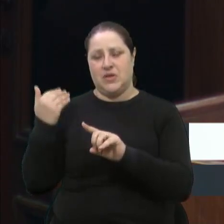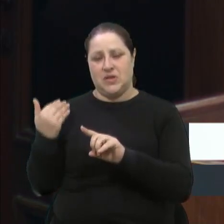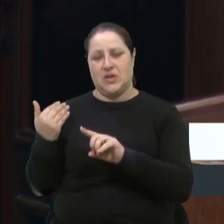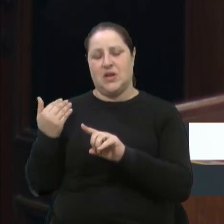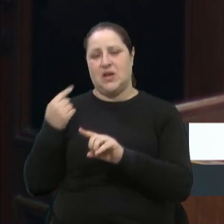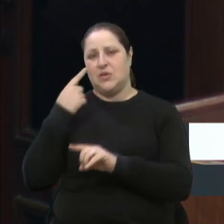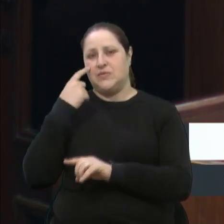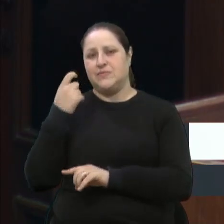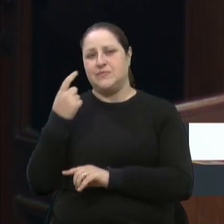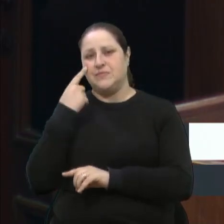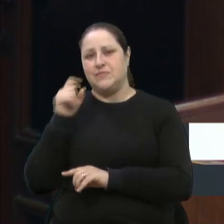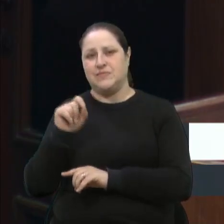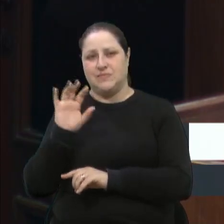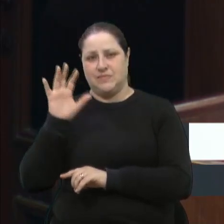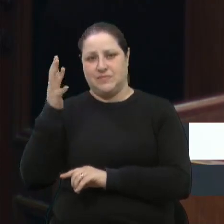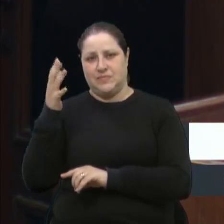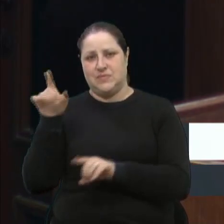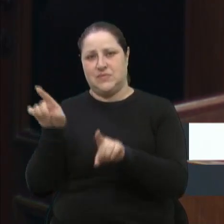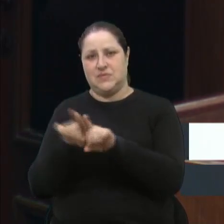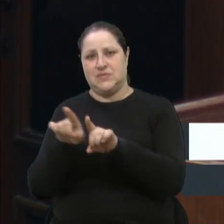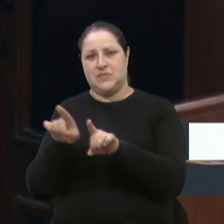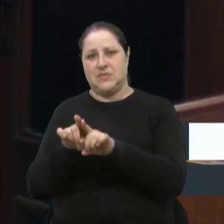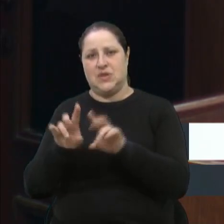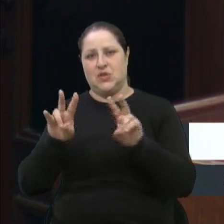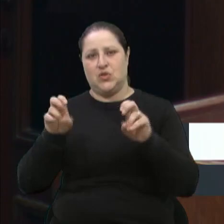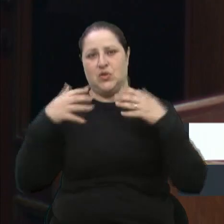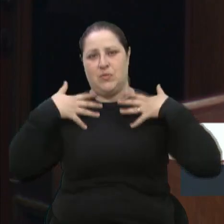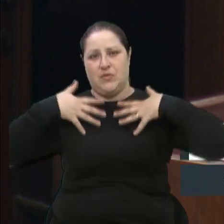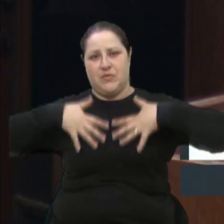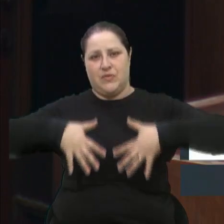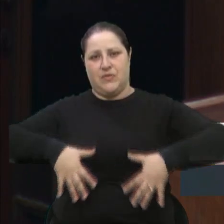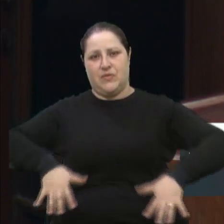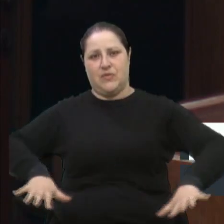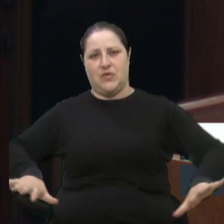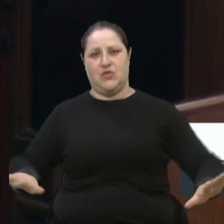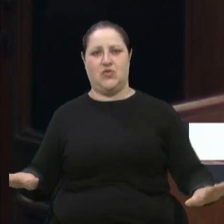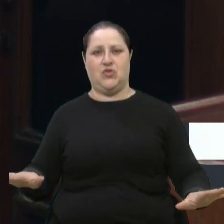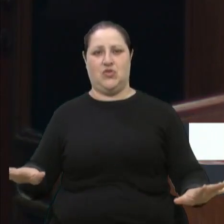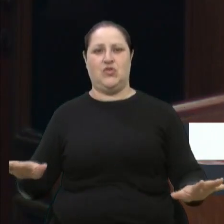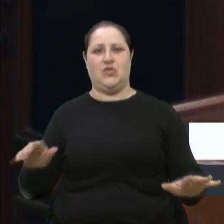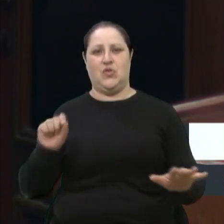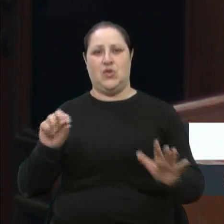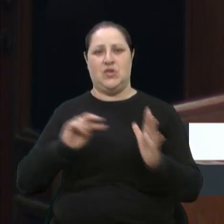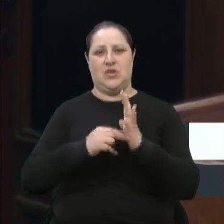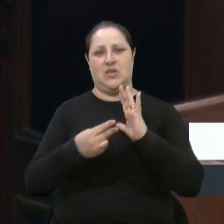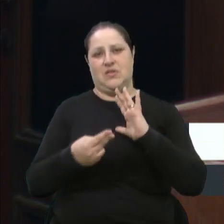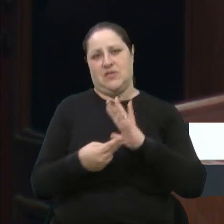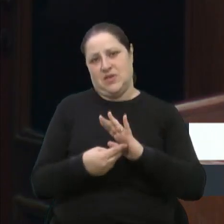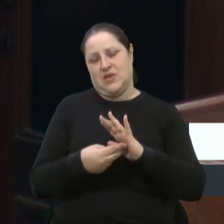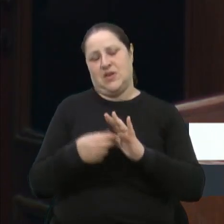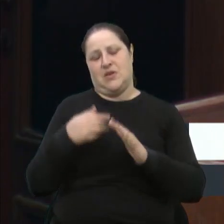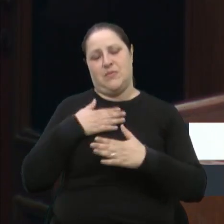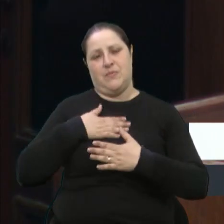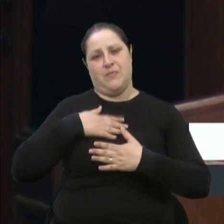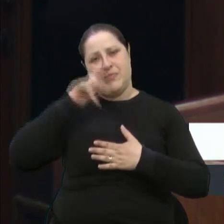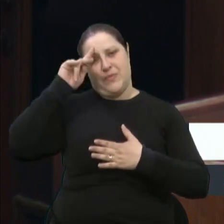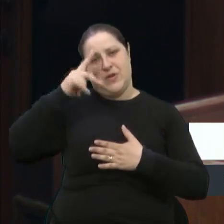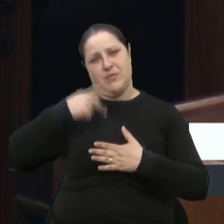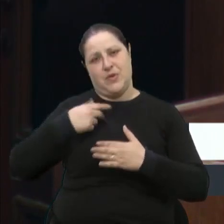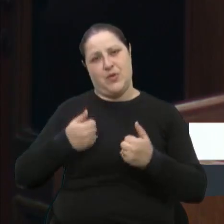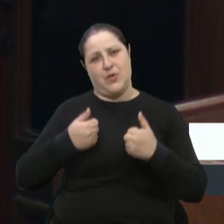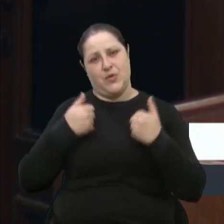da representação dos trajes e, para mim, é motivo de muita alegria, de muito orgulho fazer parte disso e tenho